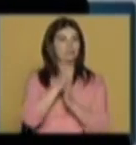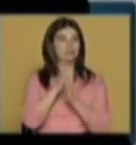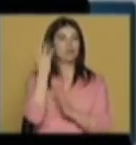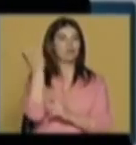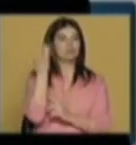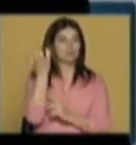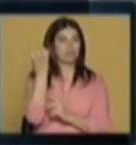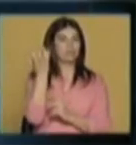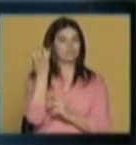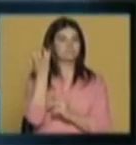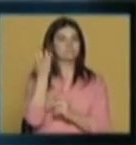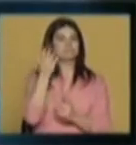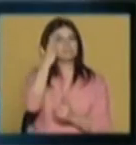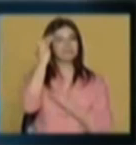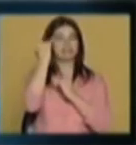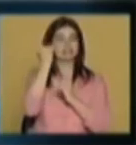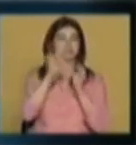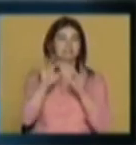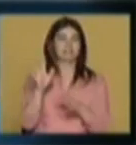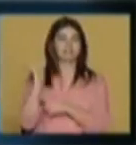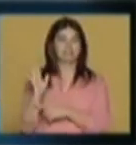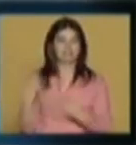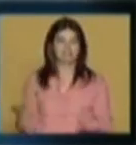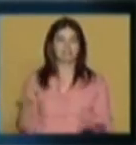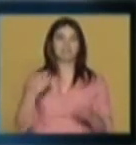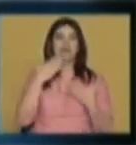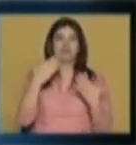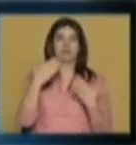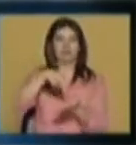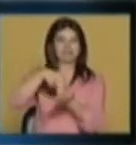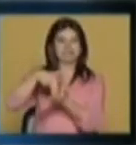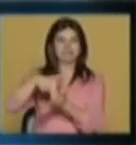em torno do cinema. Muito ficamos então com esta ideia. Muito obrigada pela vossa presença. Obrigada.